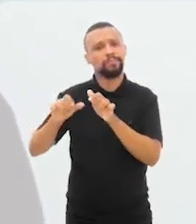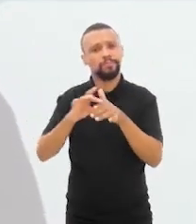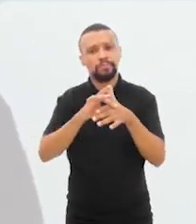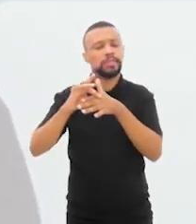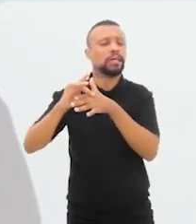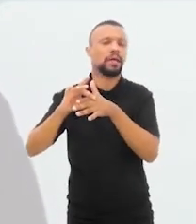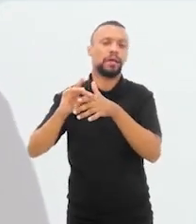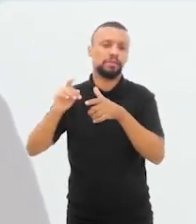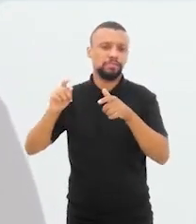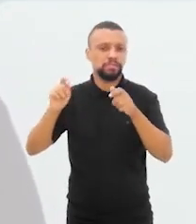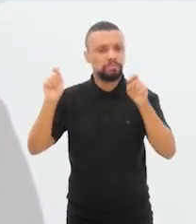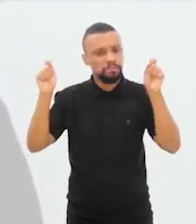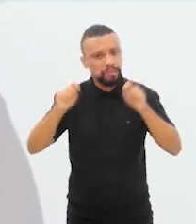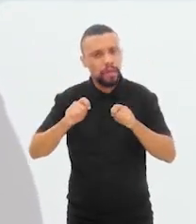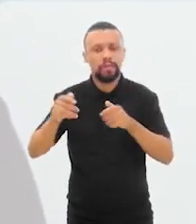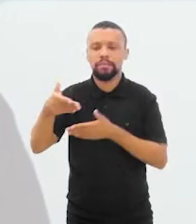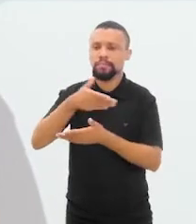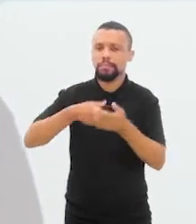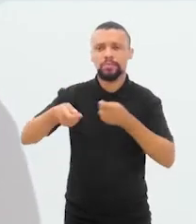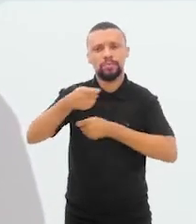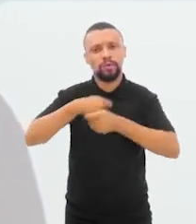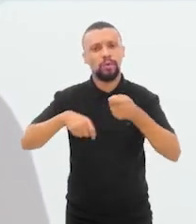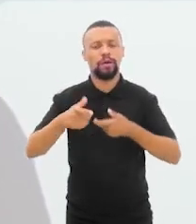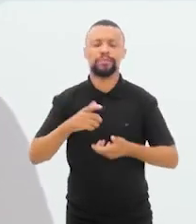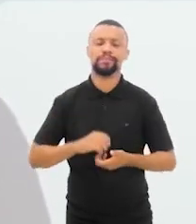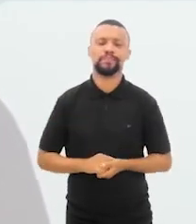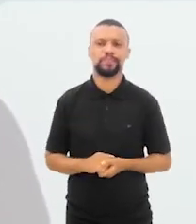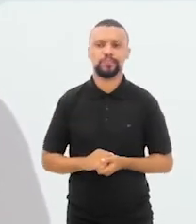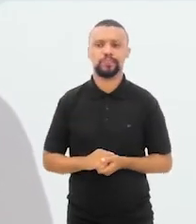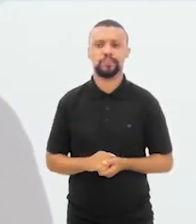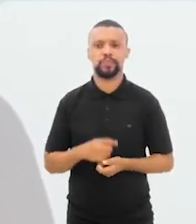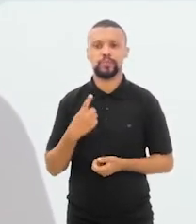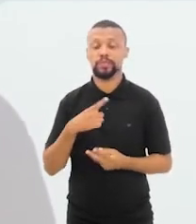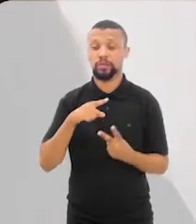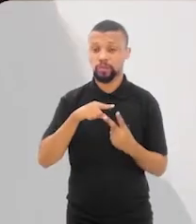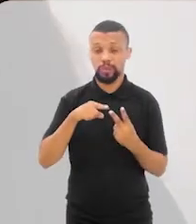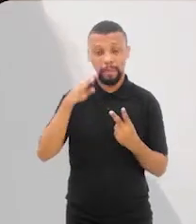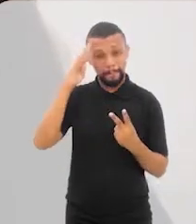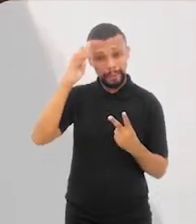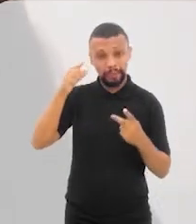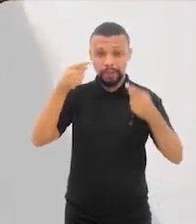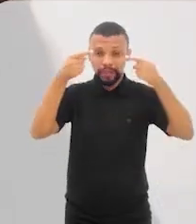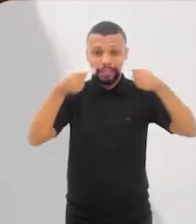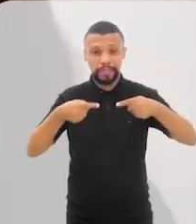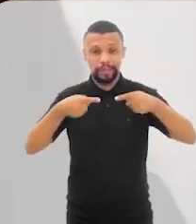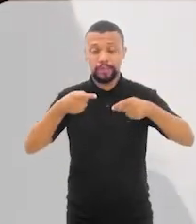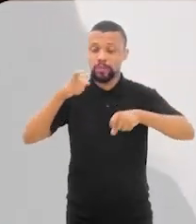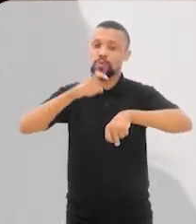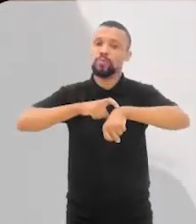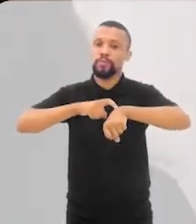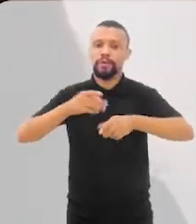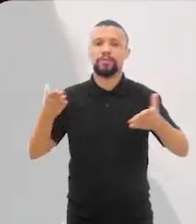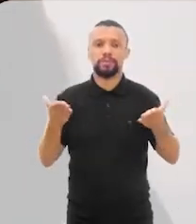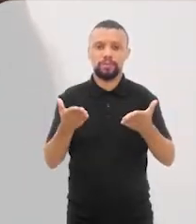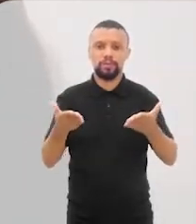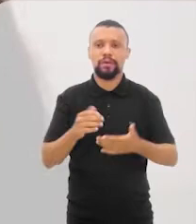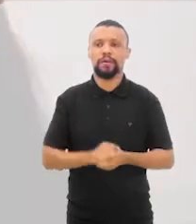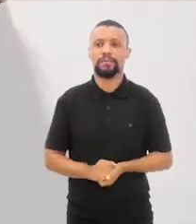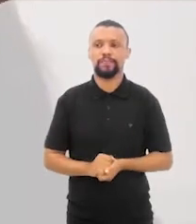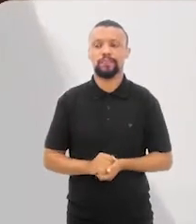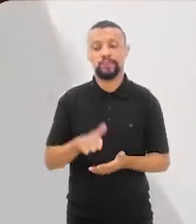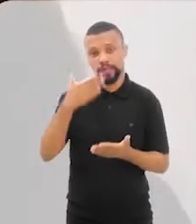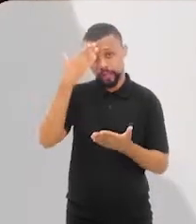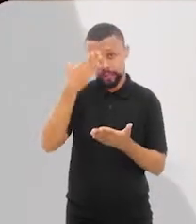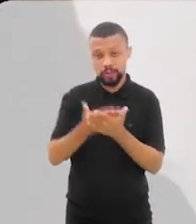dos negócios, podendo participar e se ver como negócios de impacto? Eu acho que a gente tem dois desafios principais nesse momento.